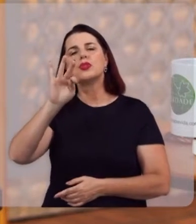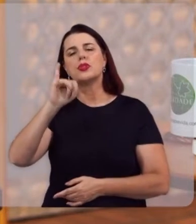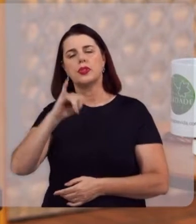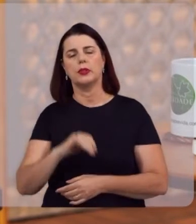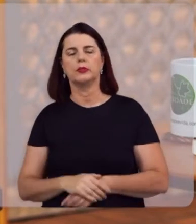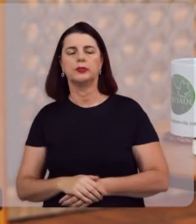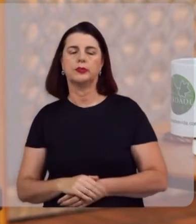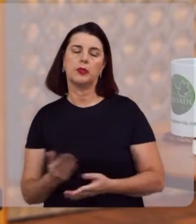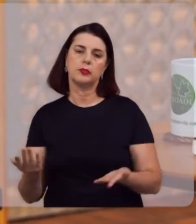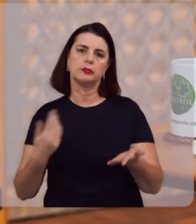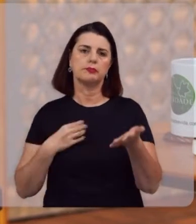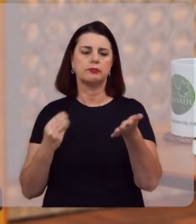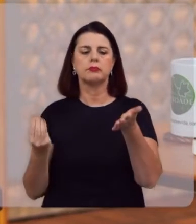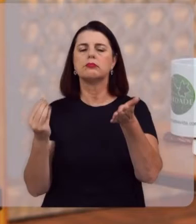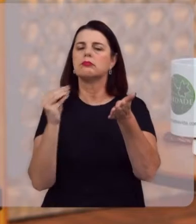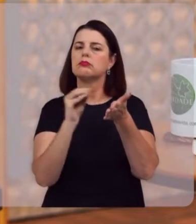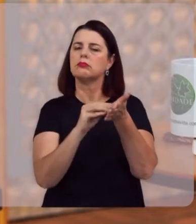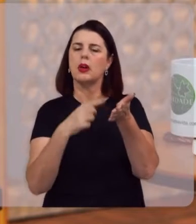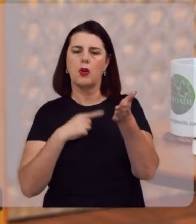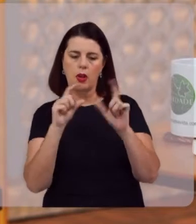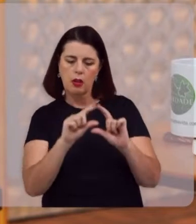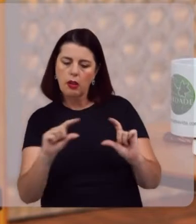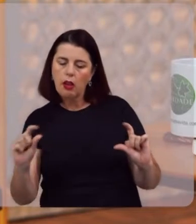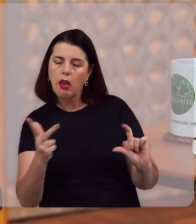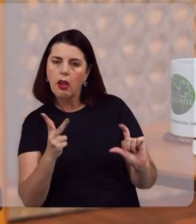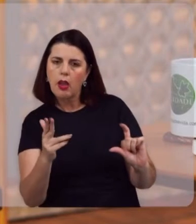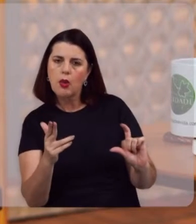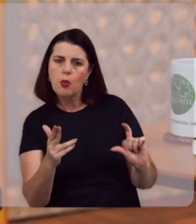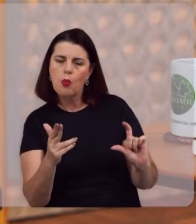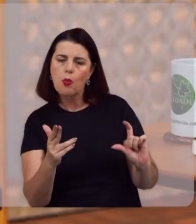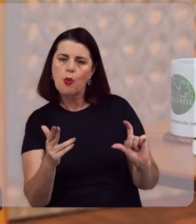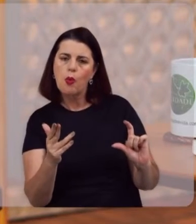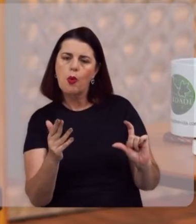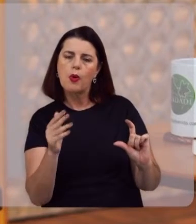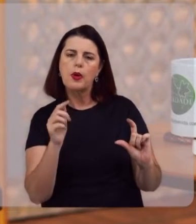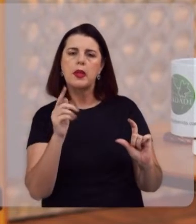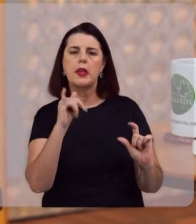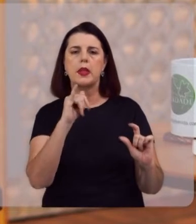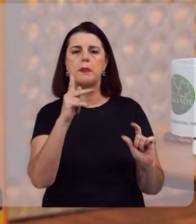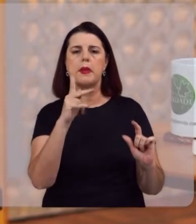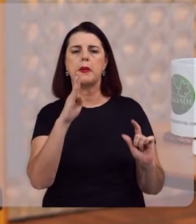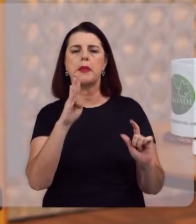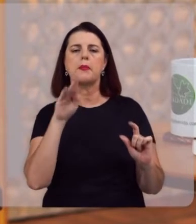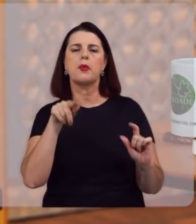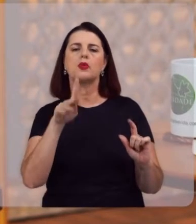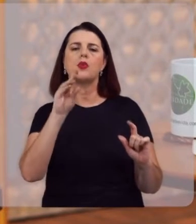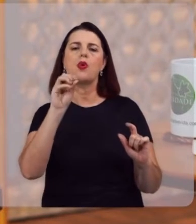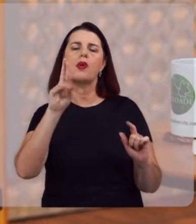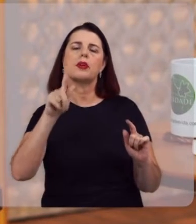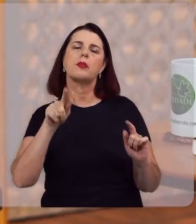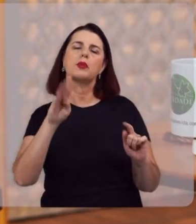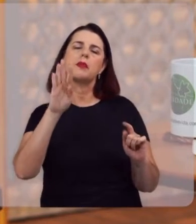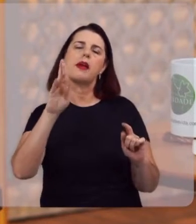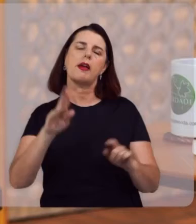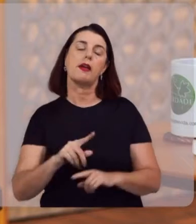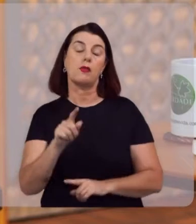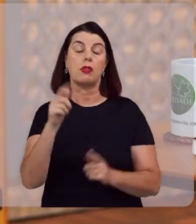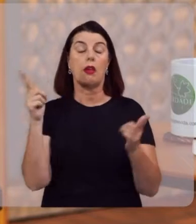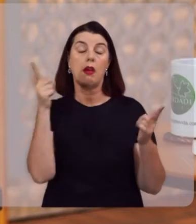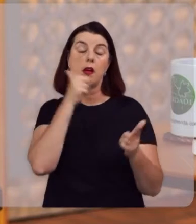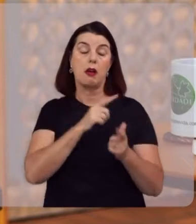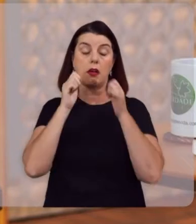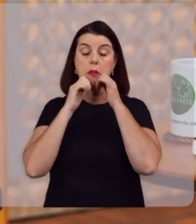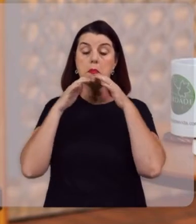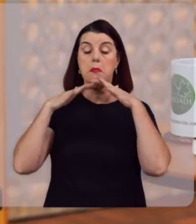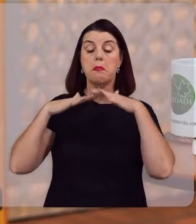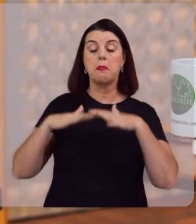seu navegador, multi com o I, como está aparecendo aqui na tela, .ipb.org.br. E eu tenho certeza que você será